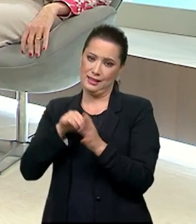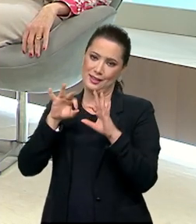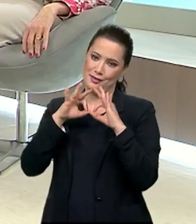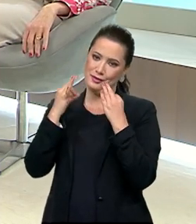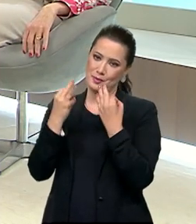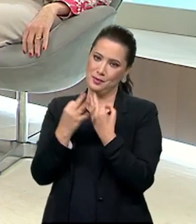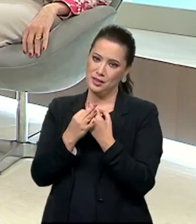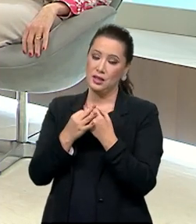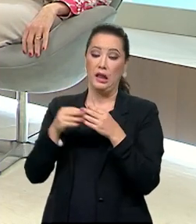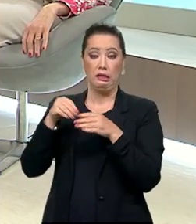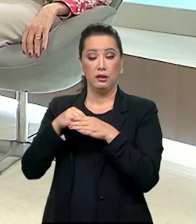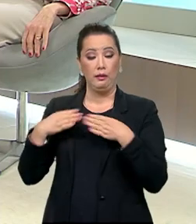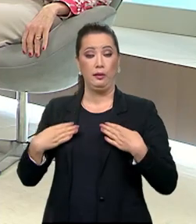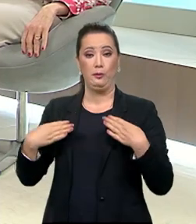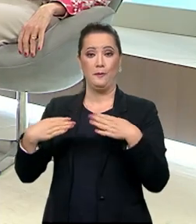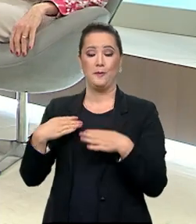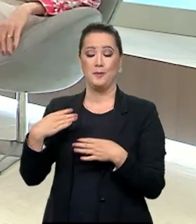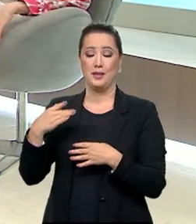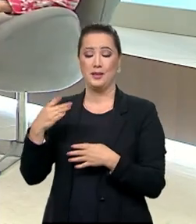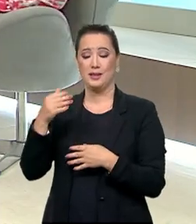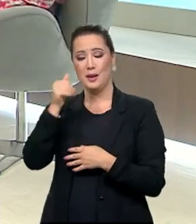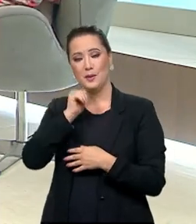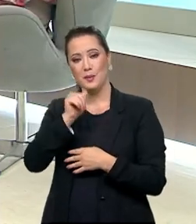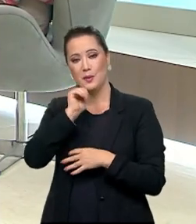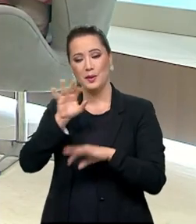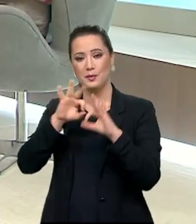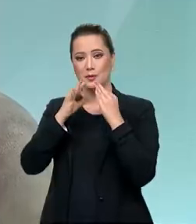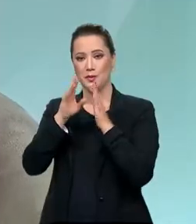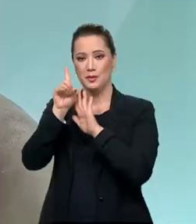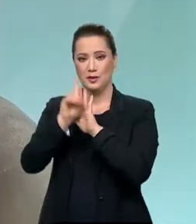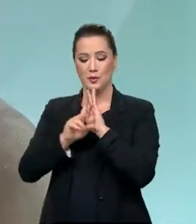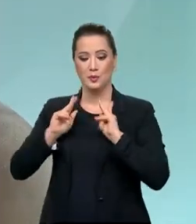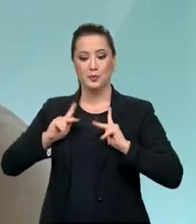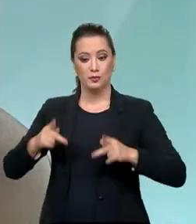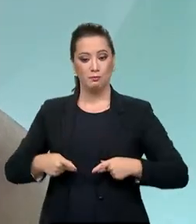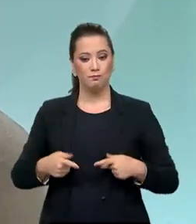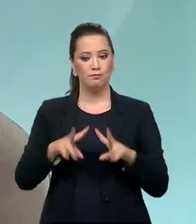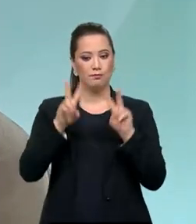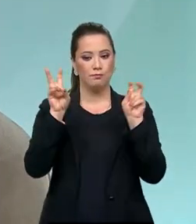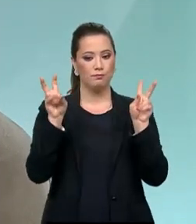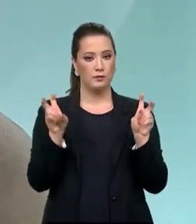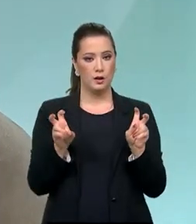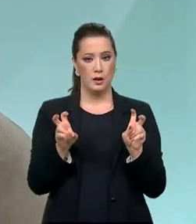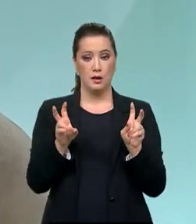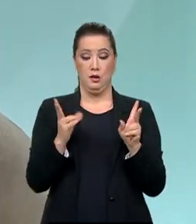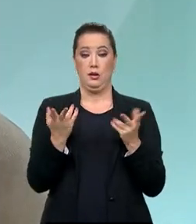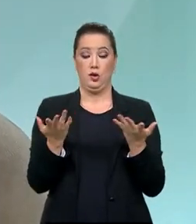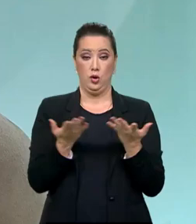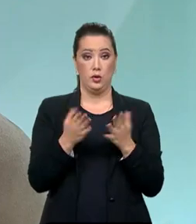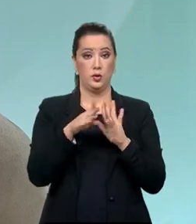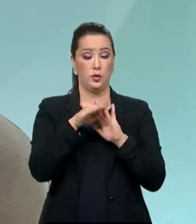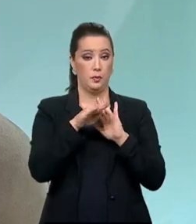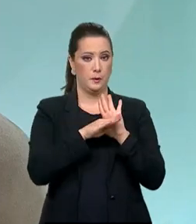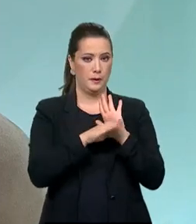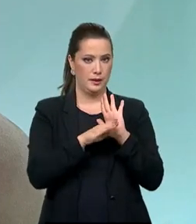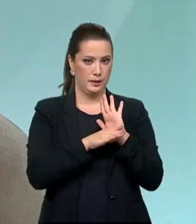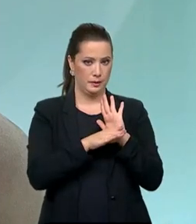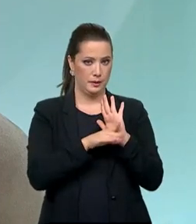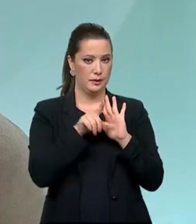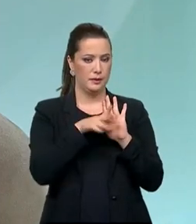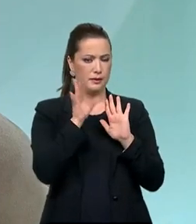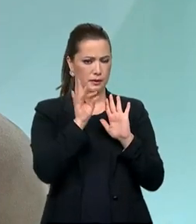Família e dos Direitos Humanos. Secretária, vamos agora aos programas que a senhora delineou no primeiro bloco. Reconnect.